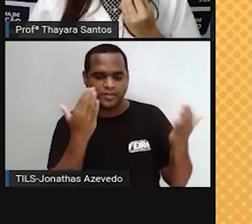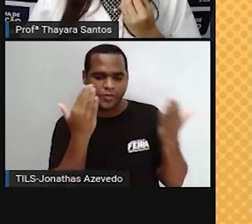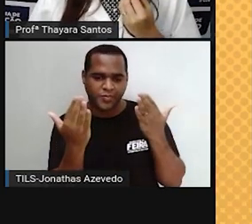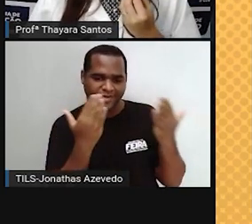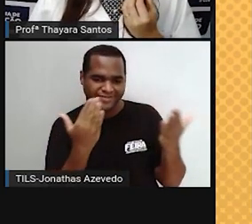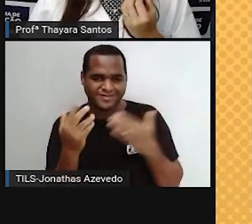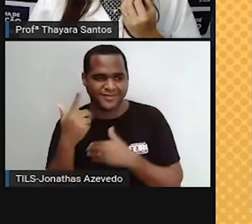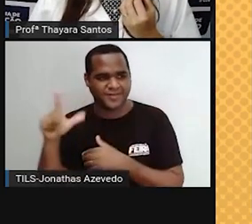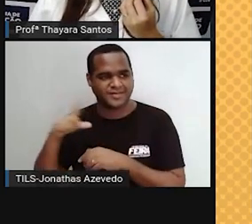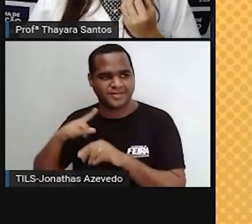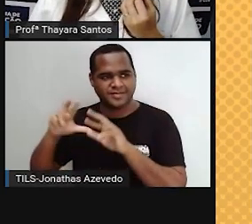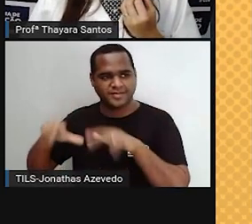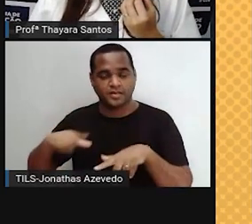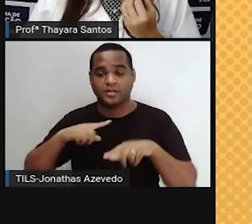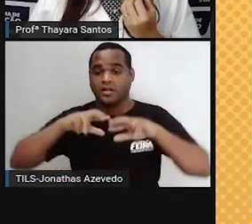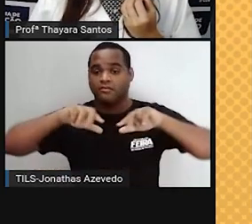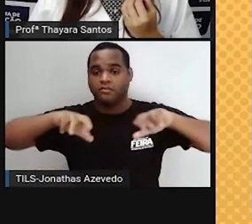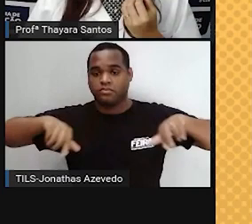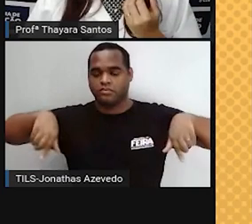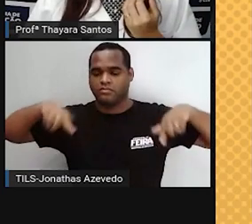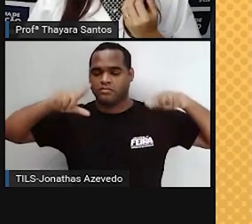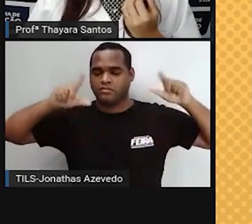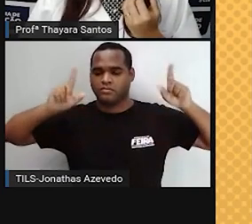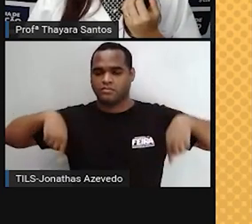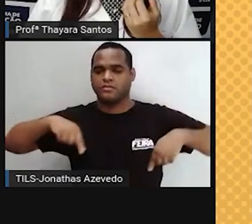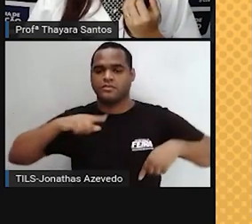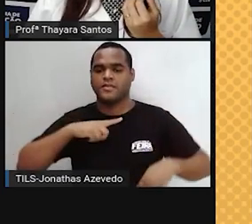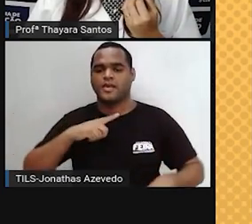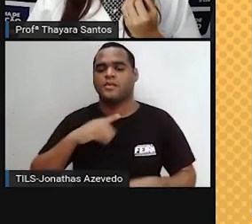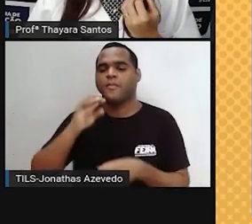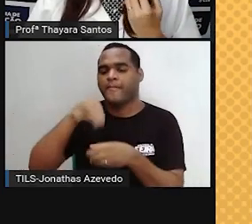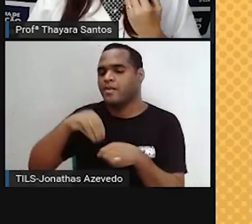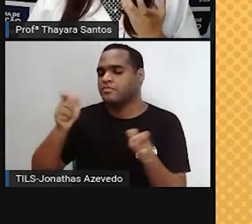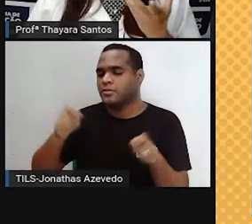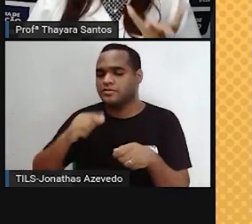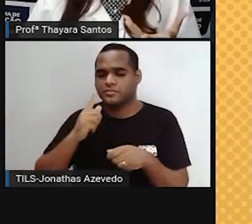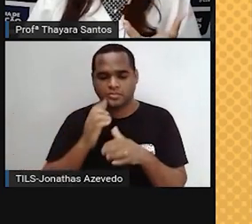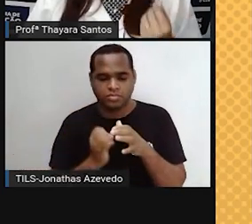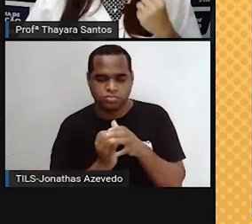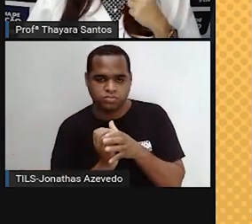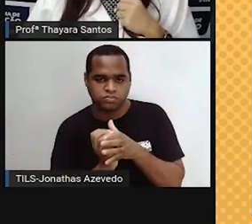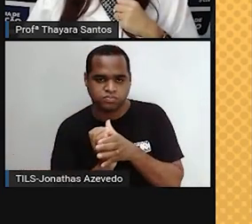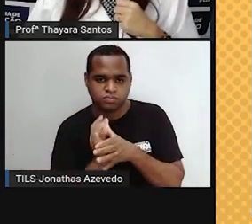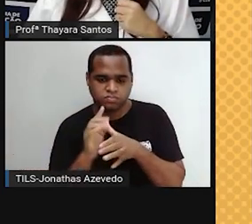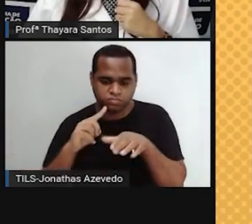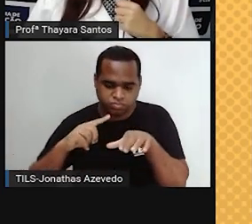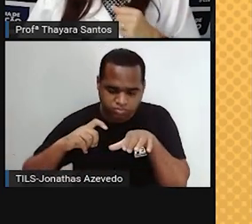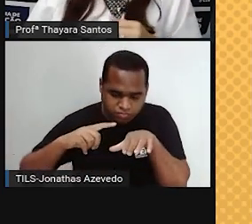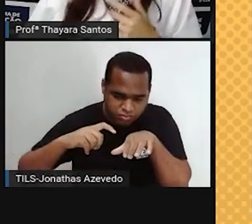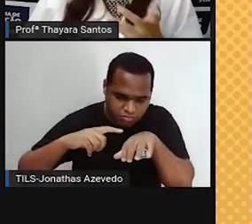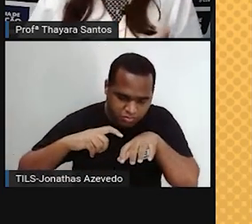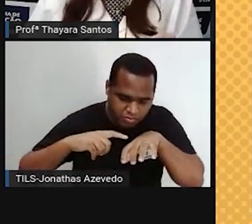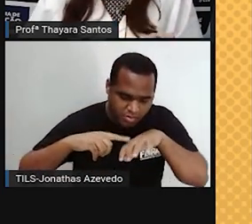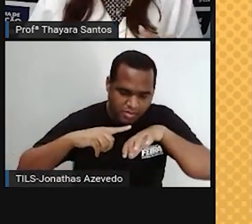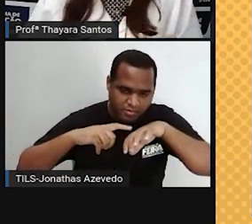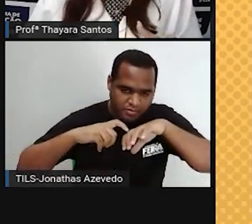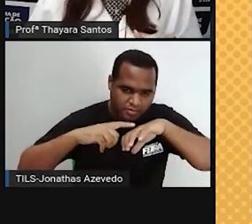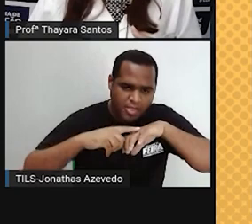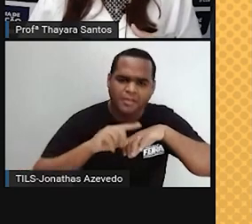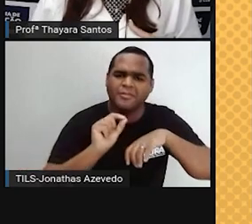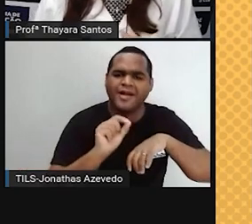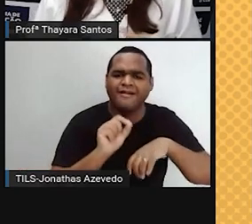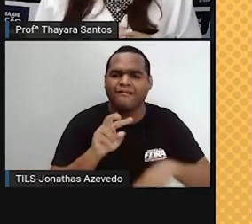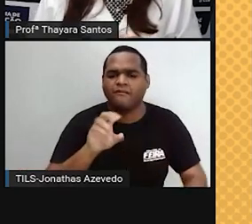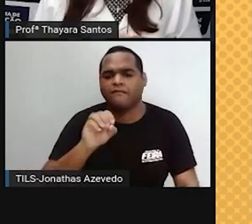espermatozoides. Aqui tem vários espermatozoides tentando fecundar esse ovócito. Aí vocês devem estar se perguntando, por que eu estou chamando de